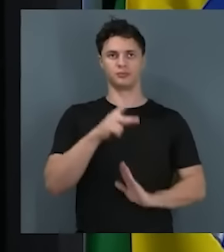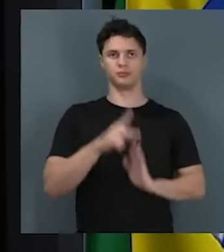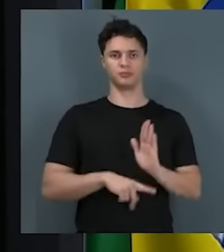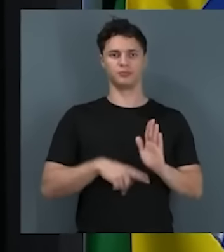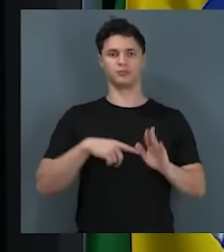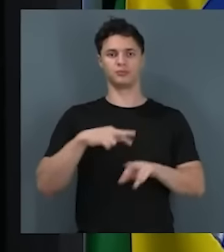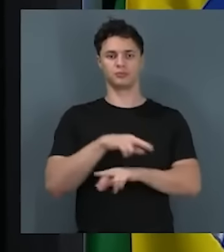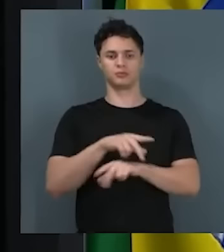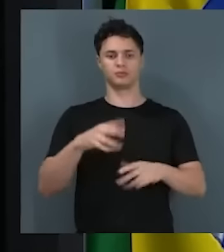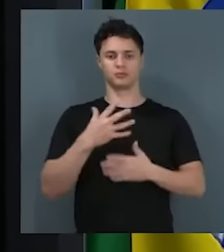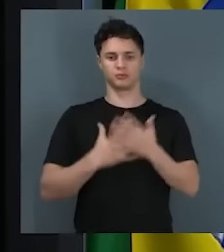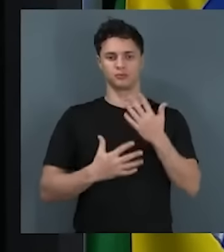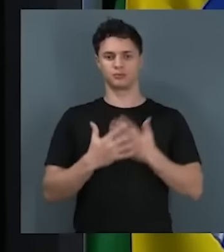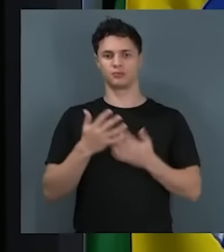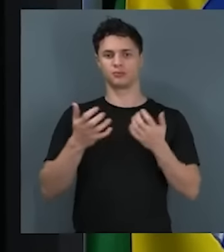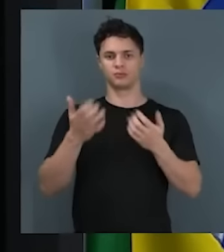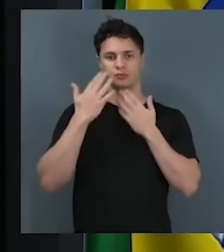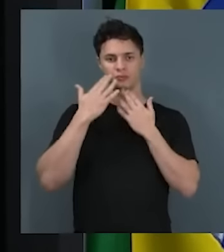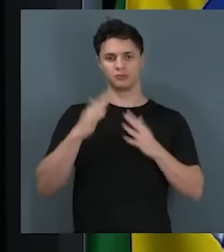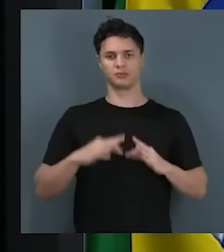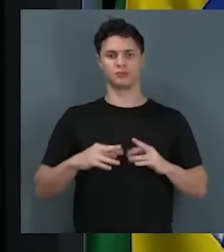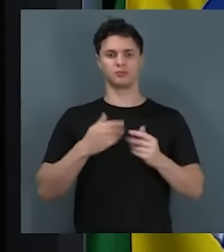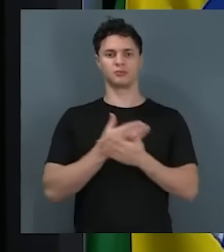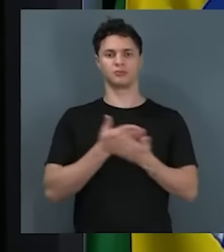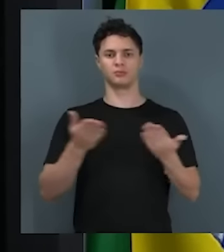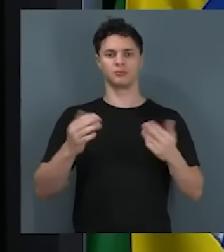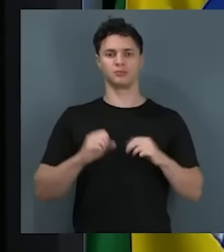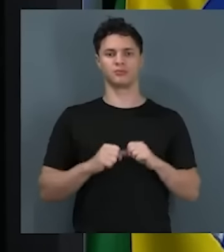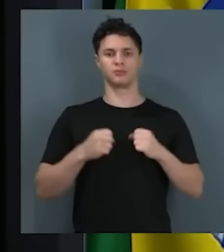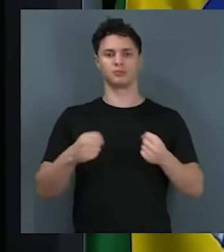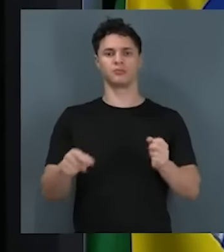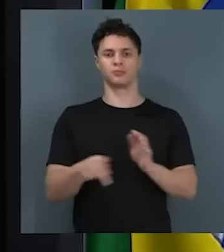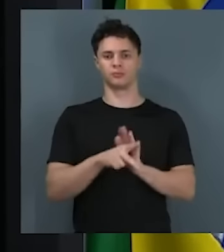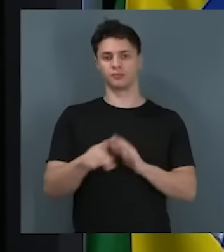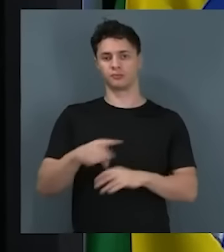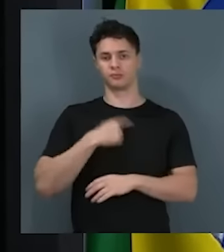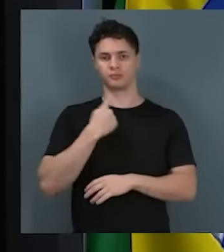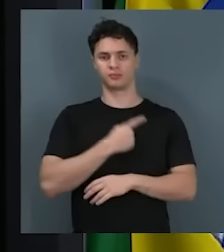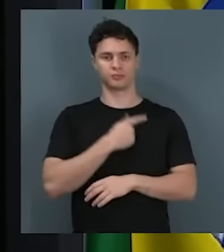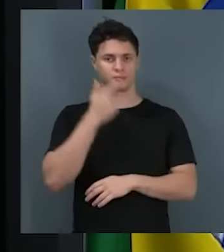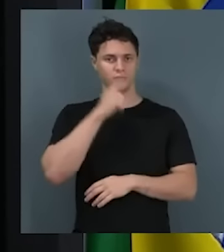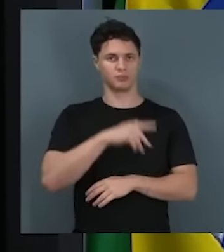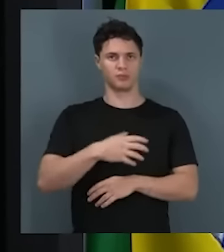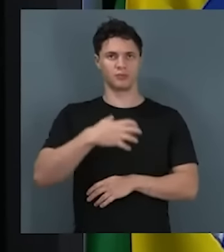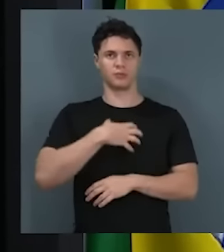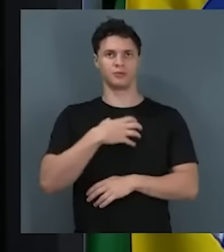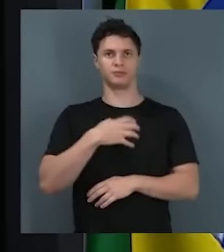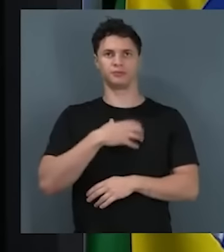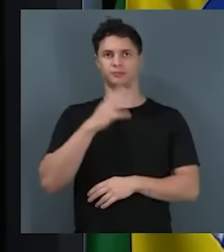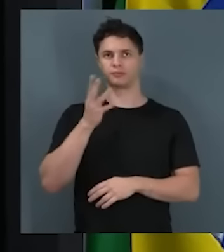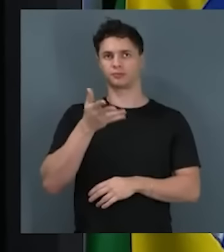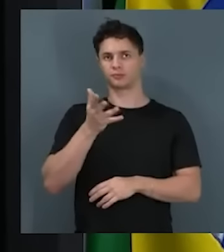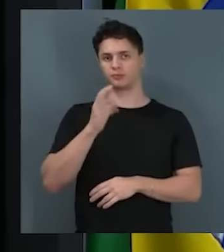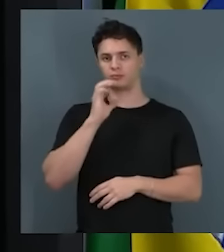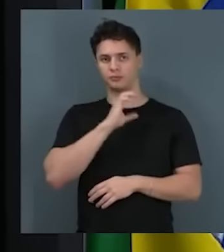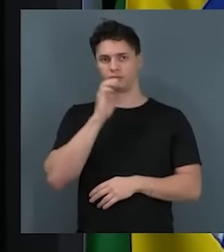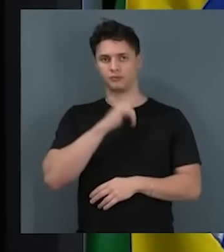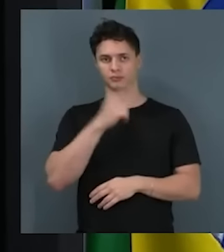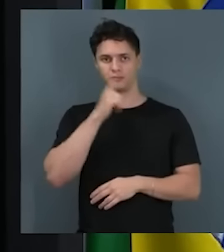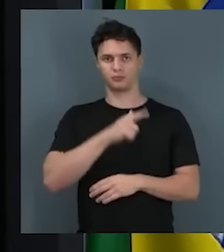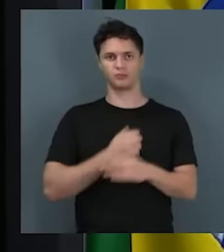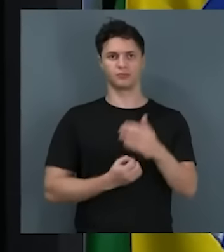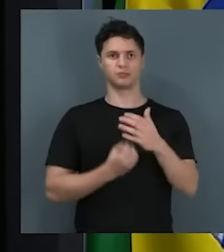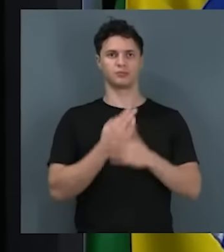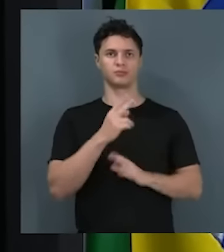mãos. E a todos eu quero agradecer o empenho em que a gente conseguiu, de uma forma muito séria, produzir esse projeto,